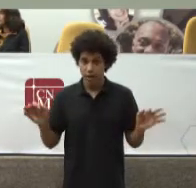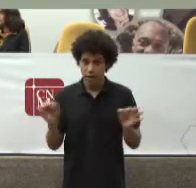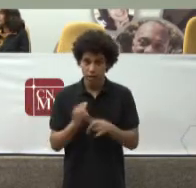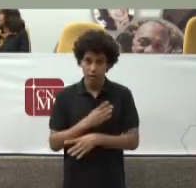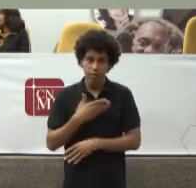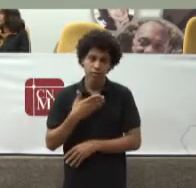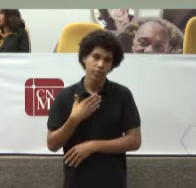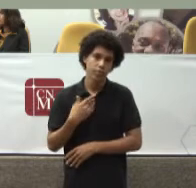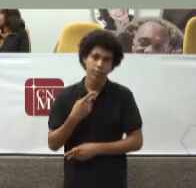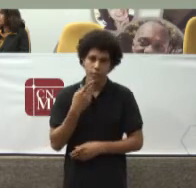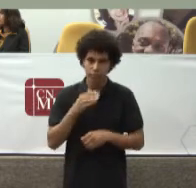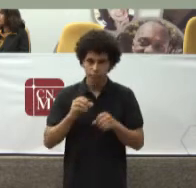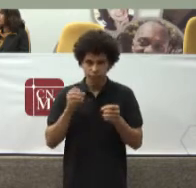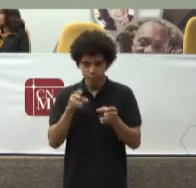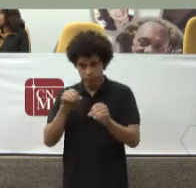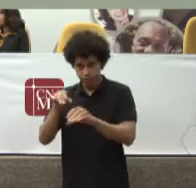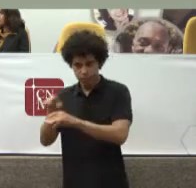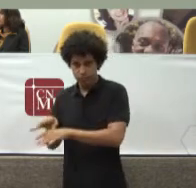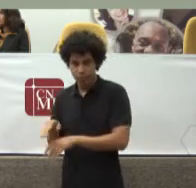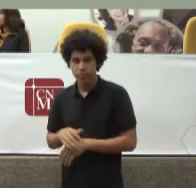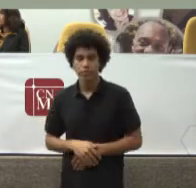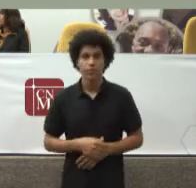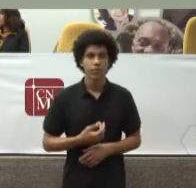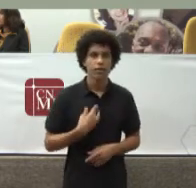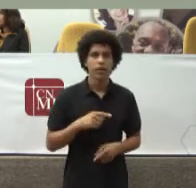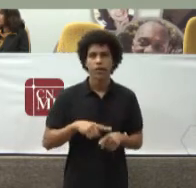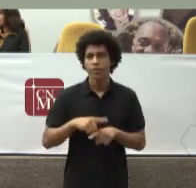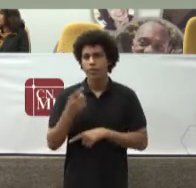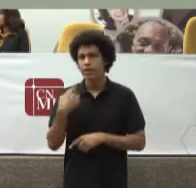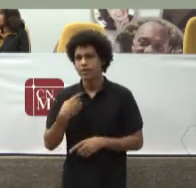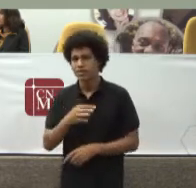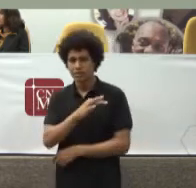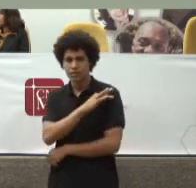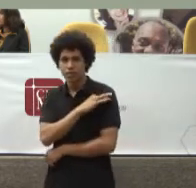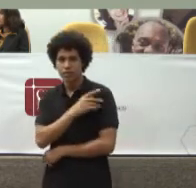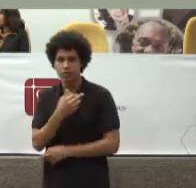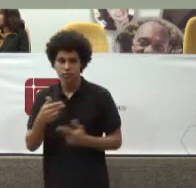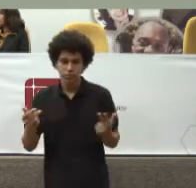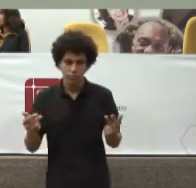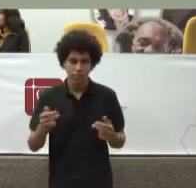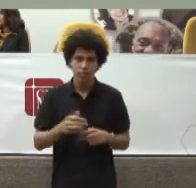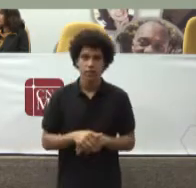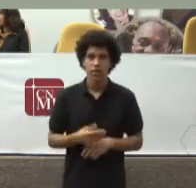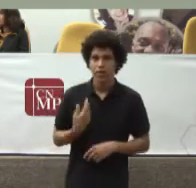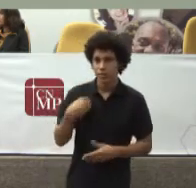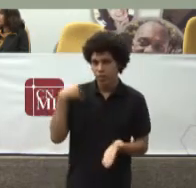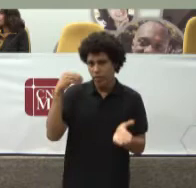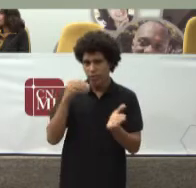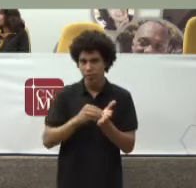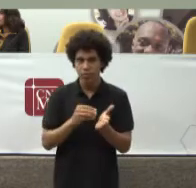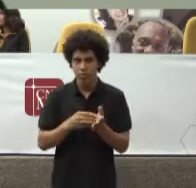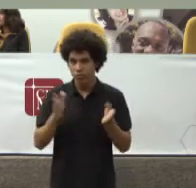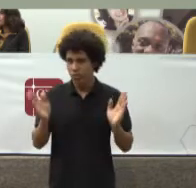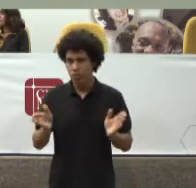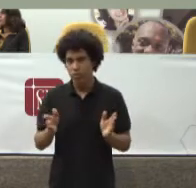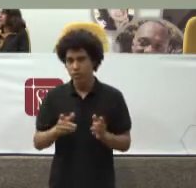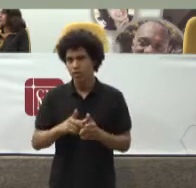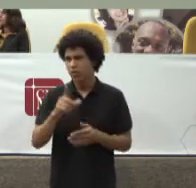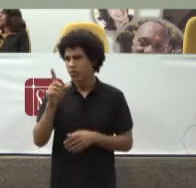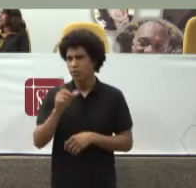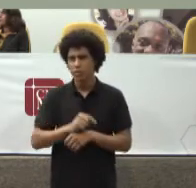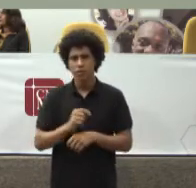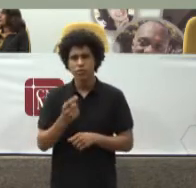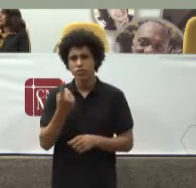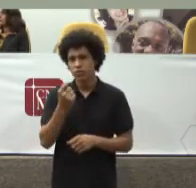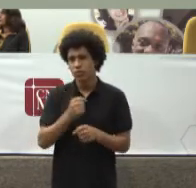muito mais técnicos É Que Me faltando Hoje Menos de um ano Para deixar O Conselho Nacional De